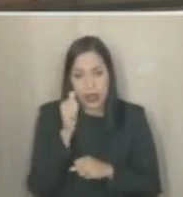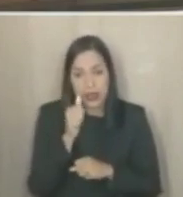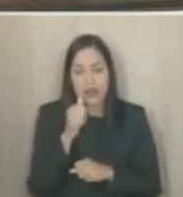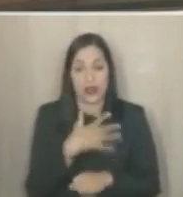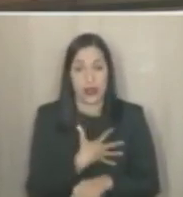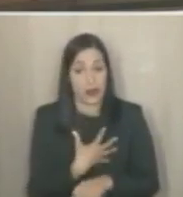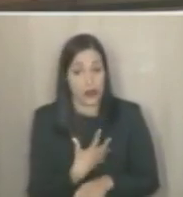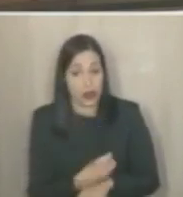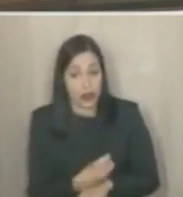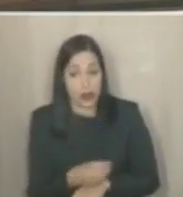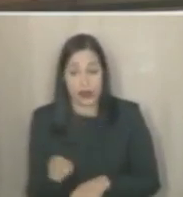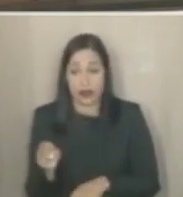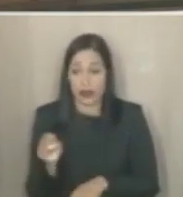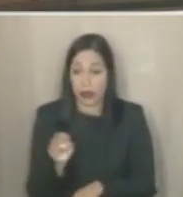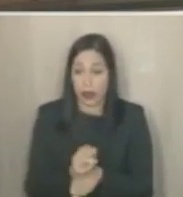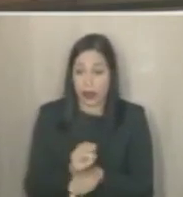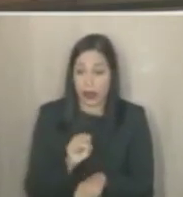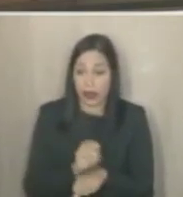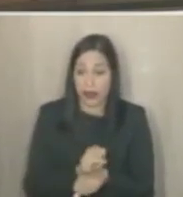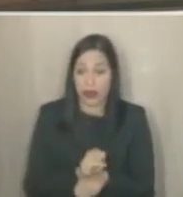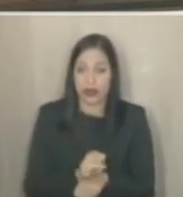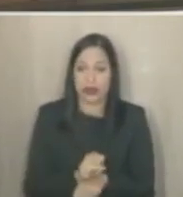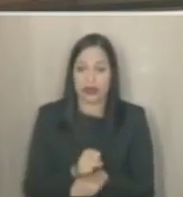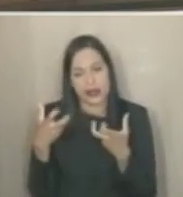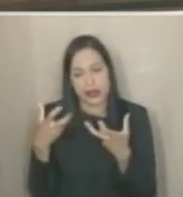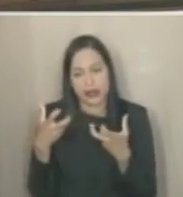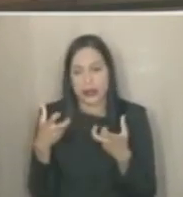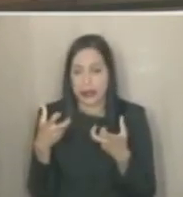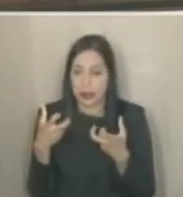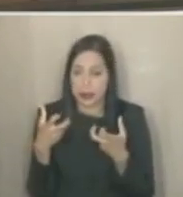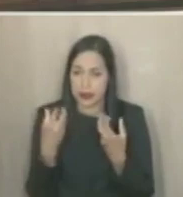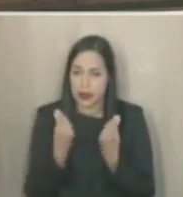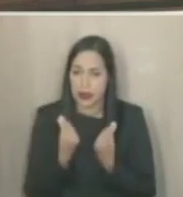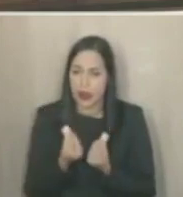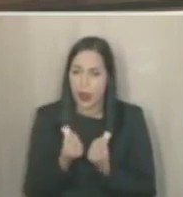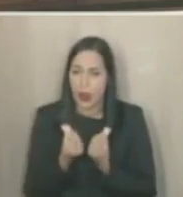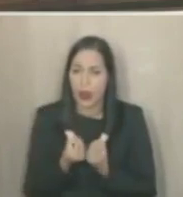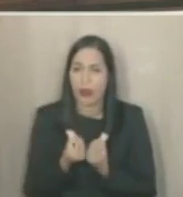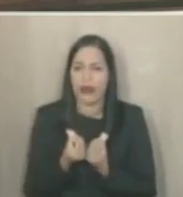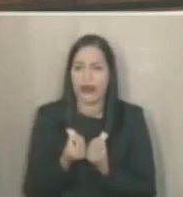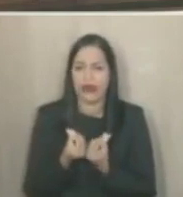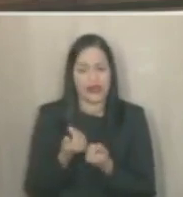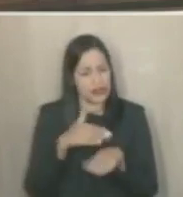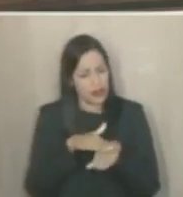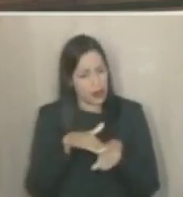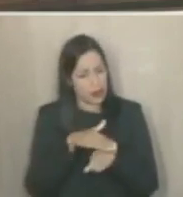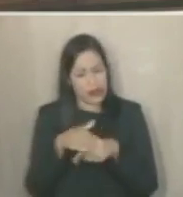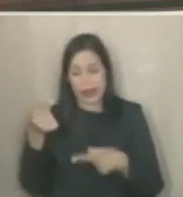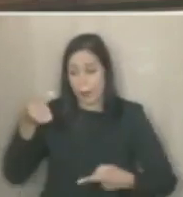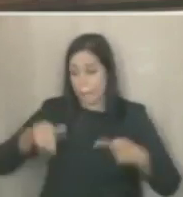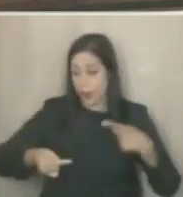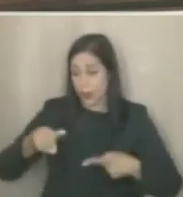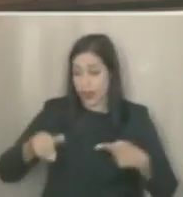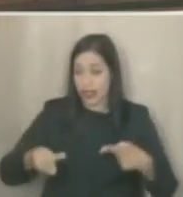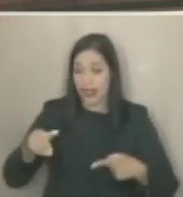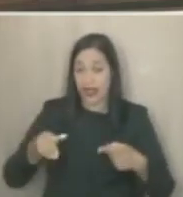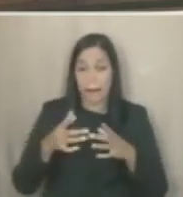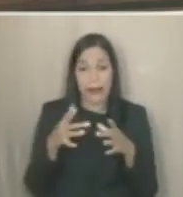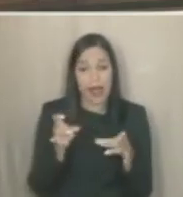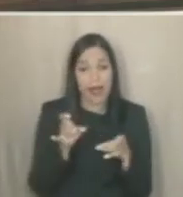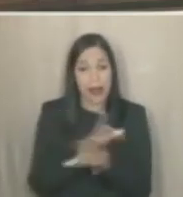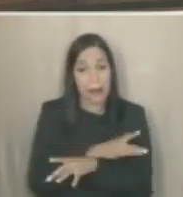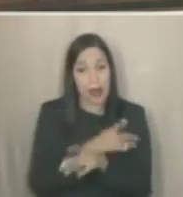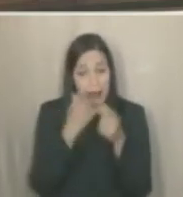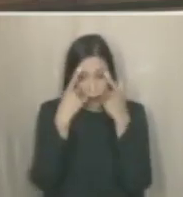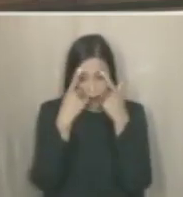filhos inclusive, esperando para um atendimento. Como é que a gente discute política pública de enfrentamento à violência contra